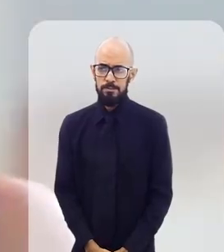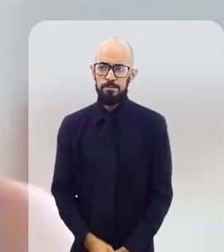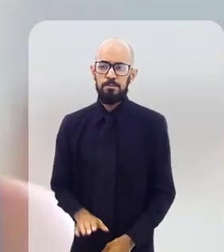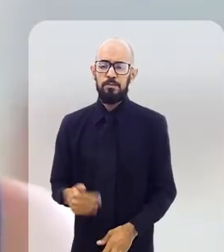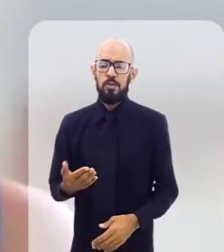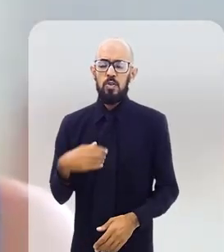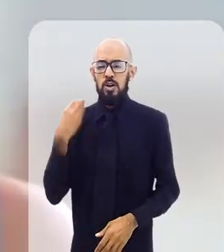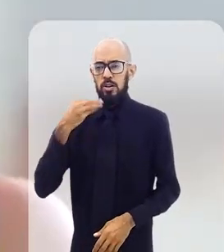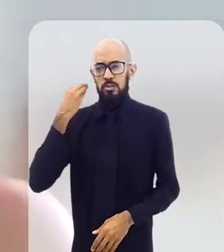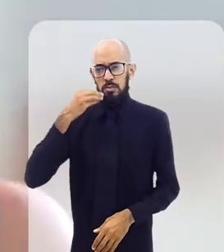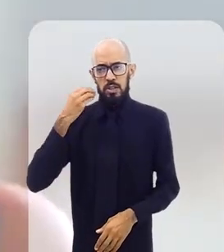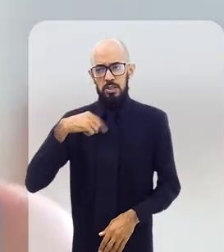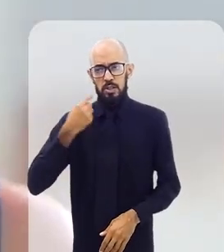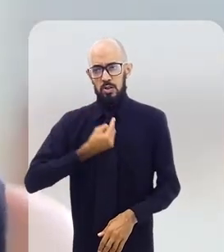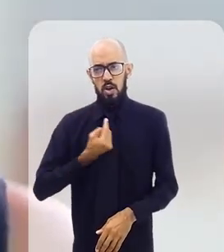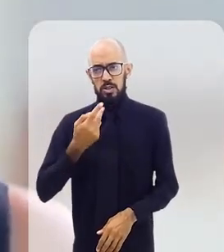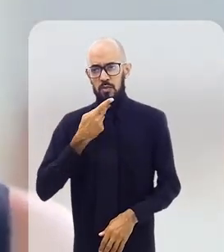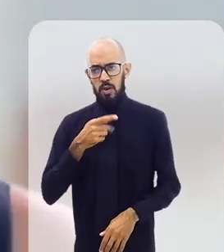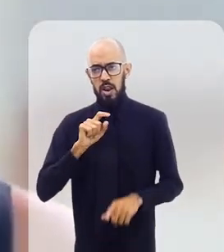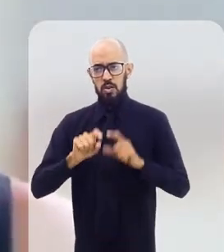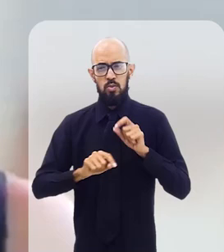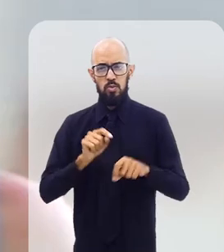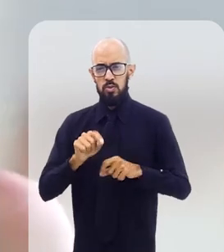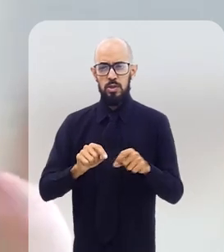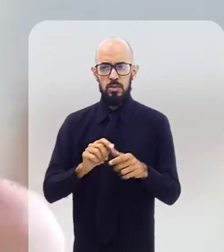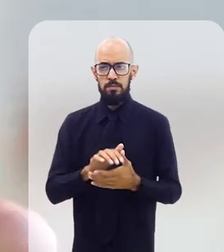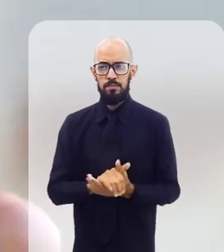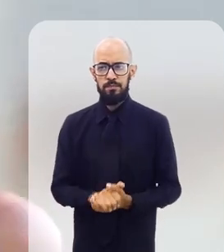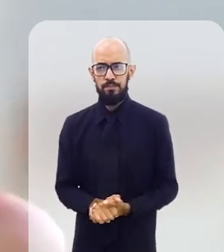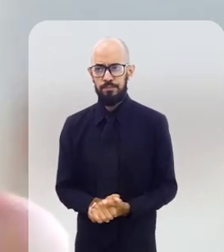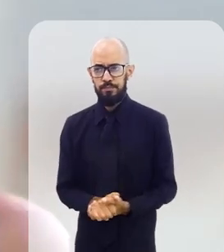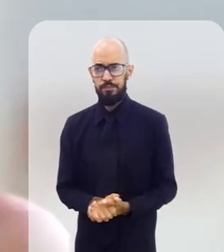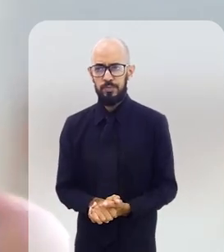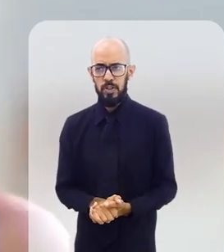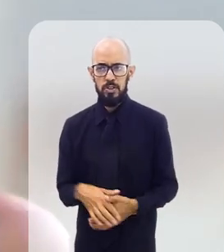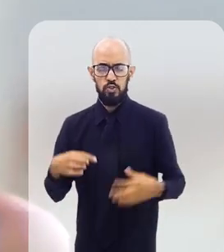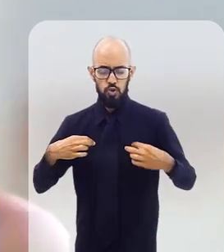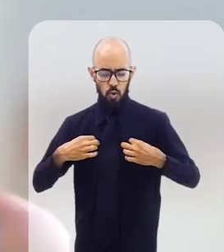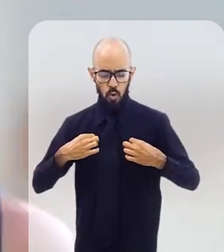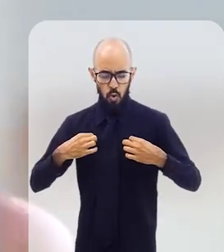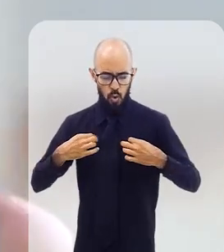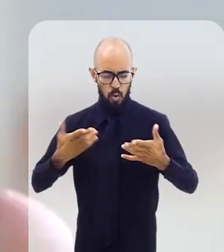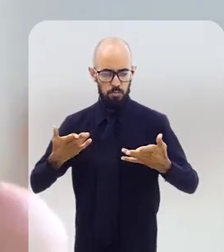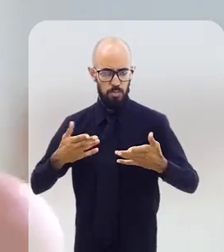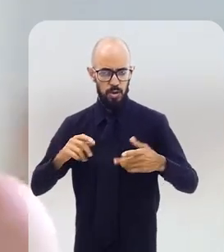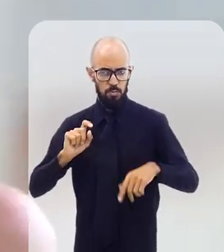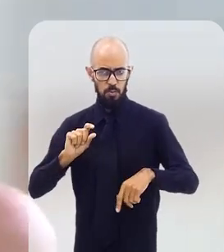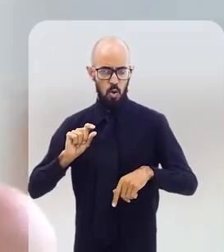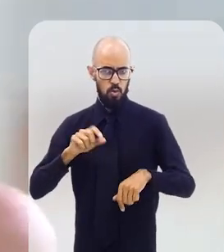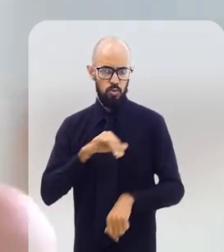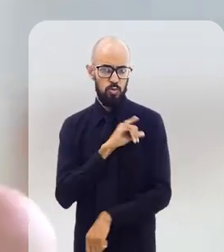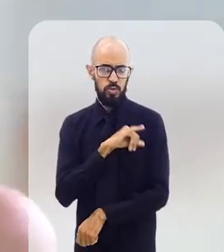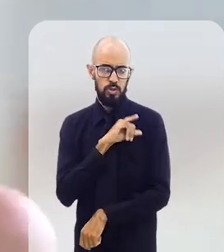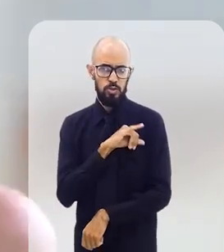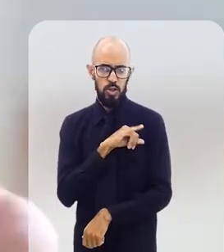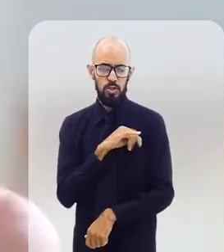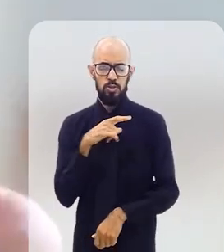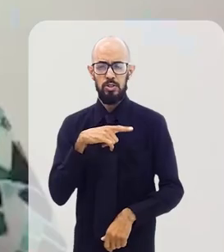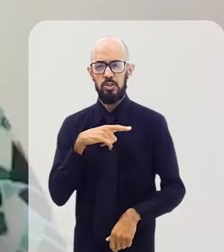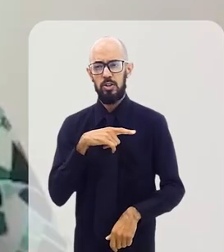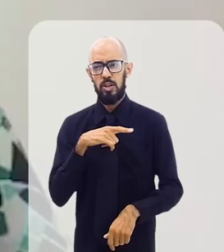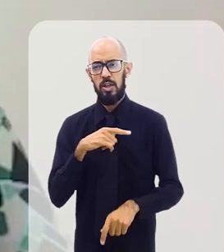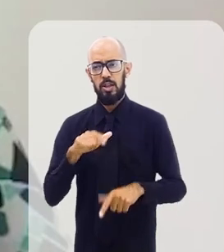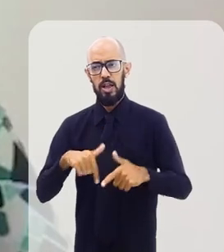baseado na nossa experiência, de lidar com, falando um pouquinho do Rio de Janeiro, as